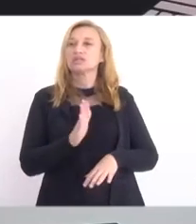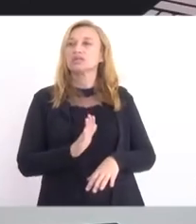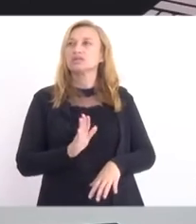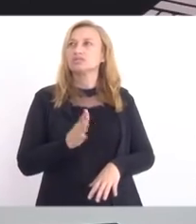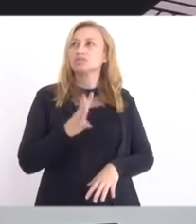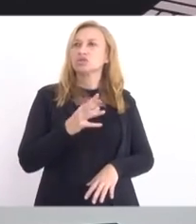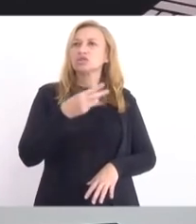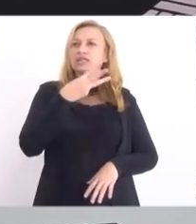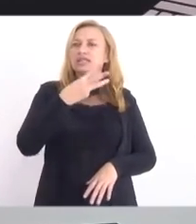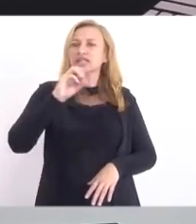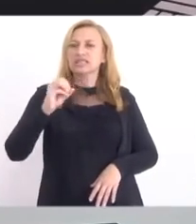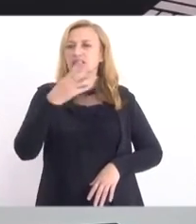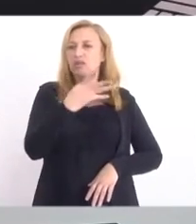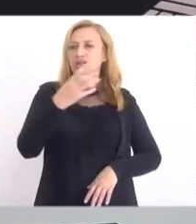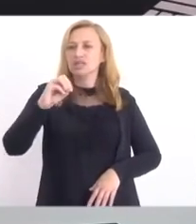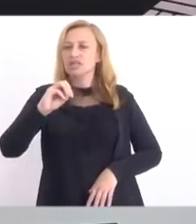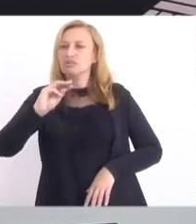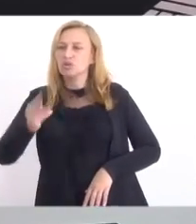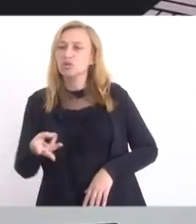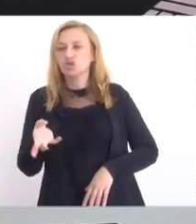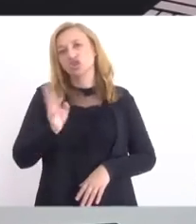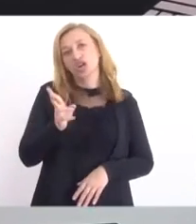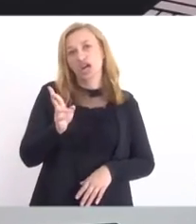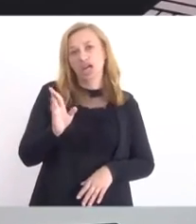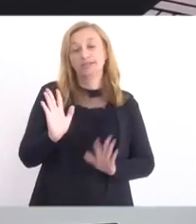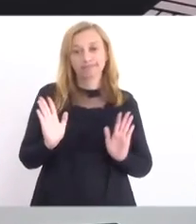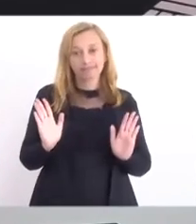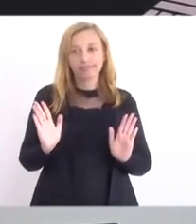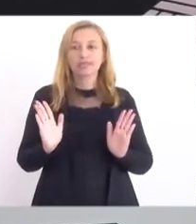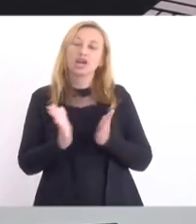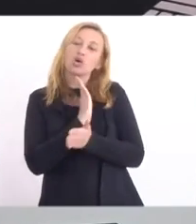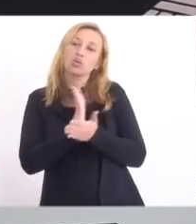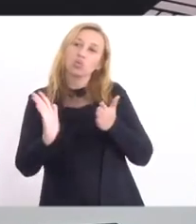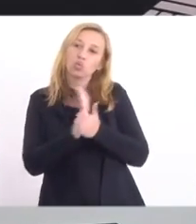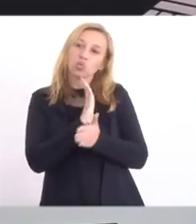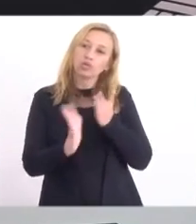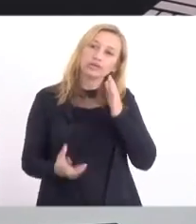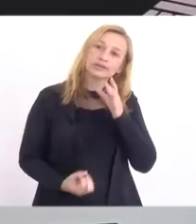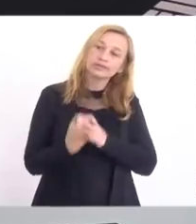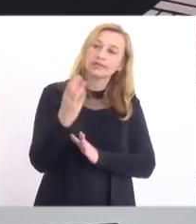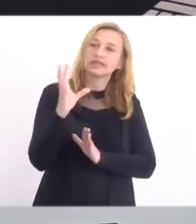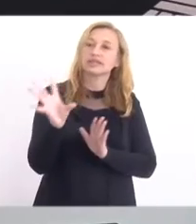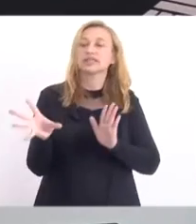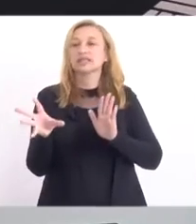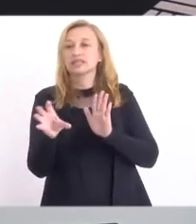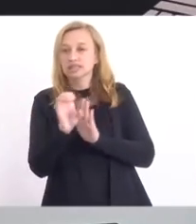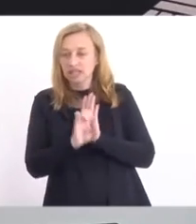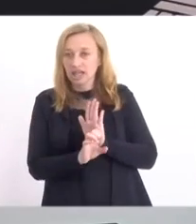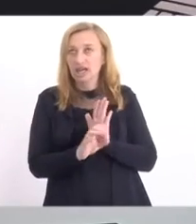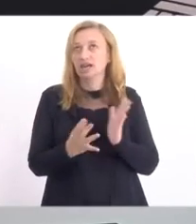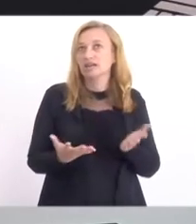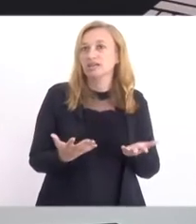400 milhões de reais. Então, fizeram-se algumas emendas absolutamente fora de